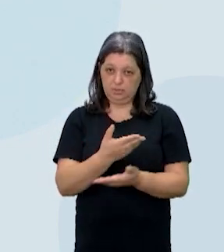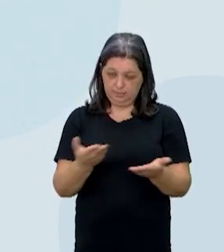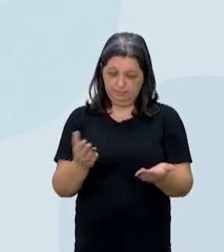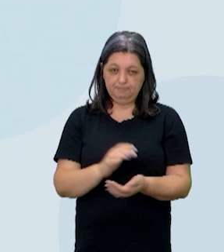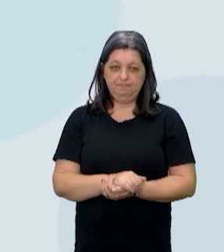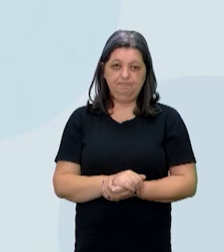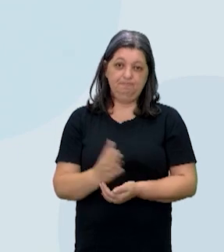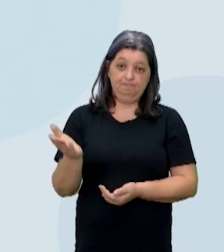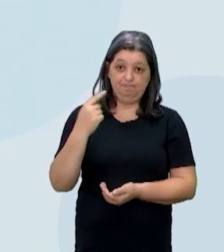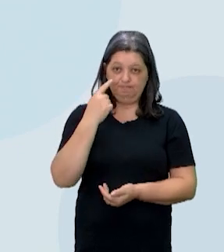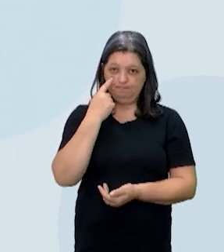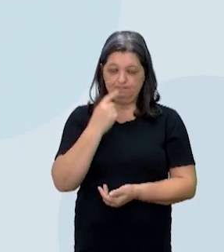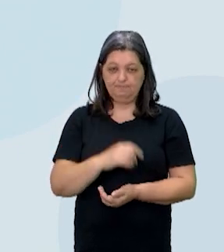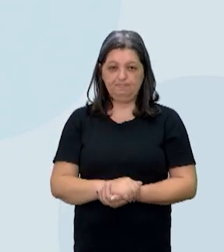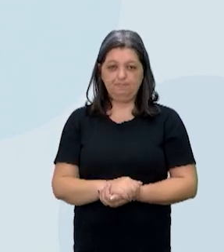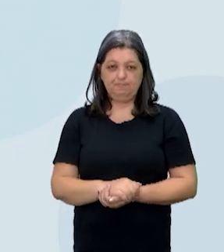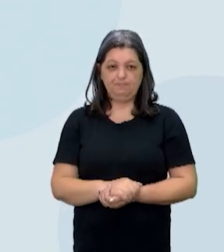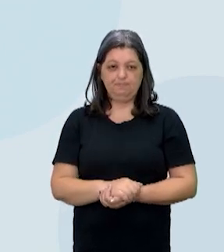Vamos lá, então?